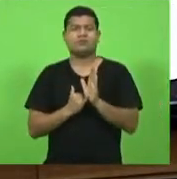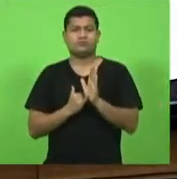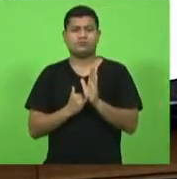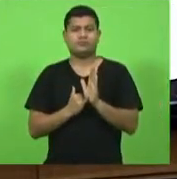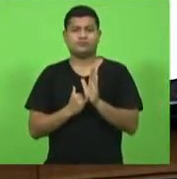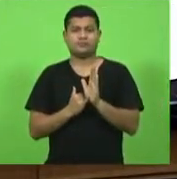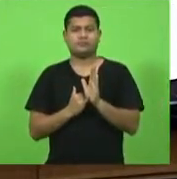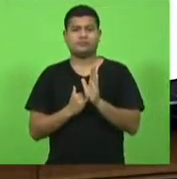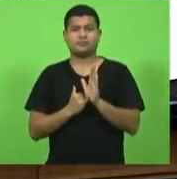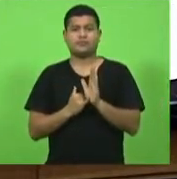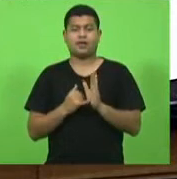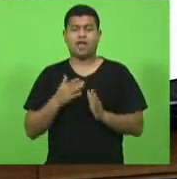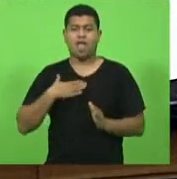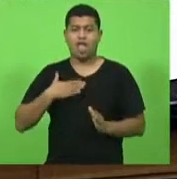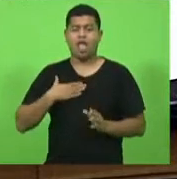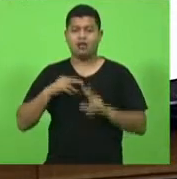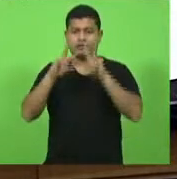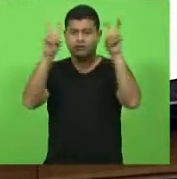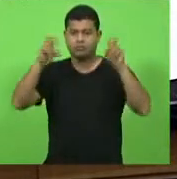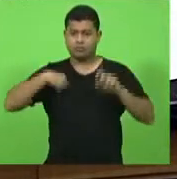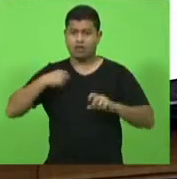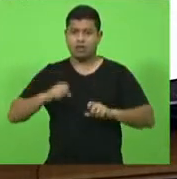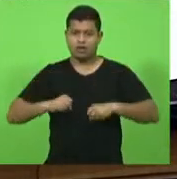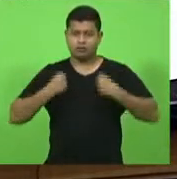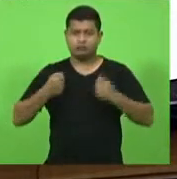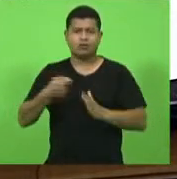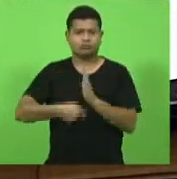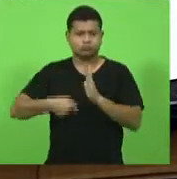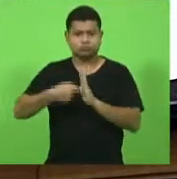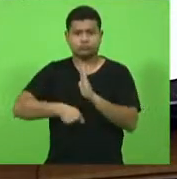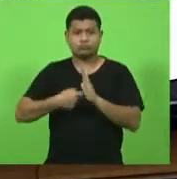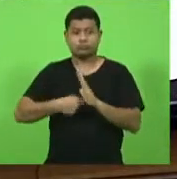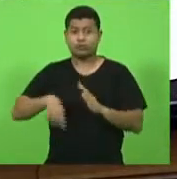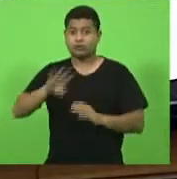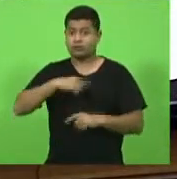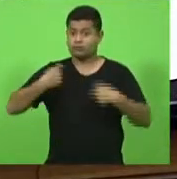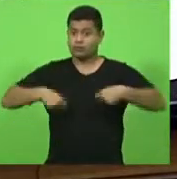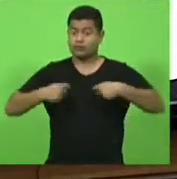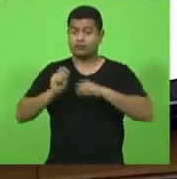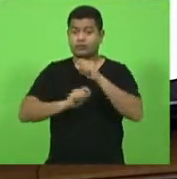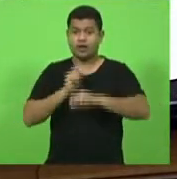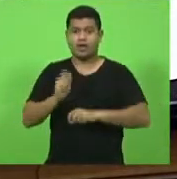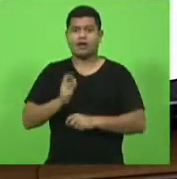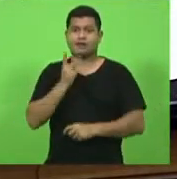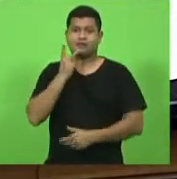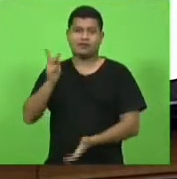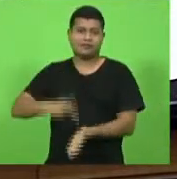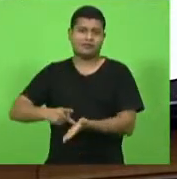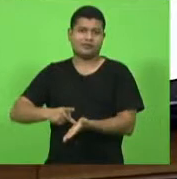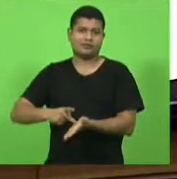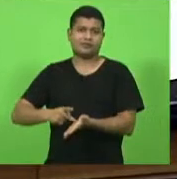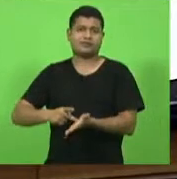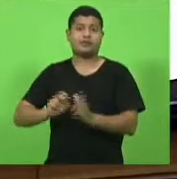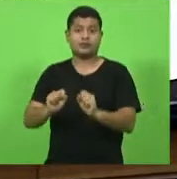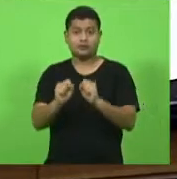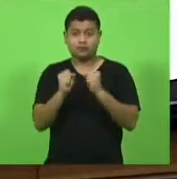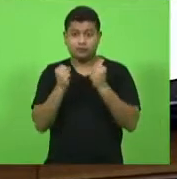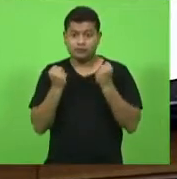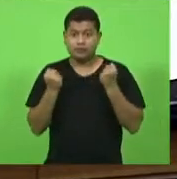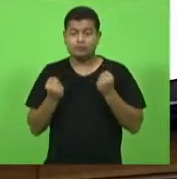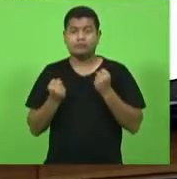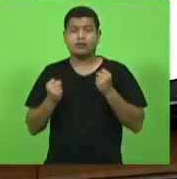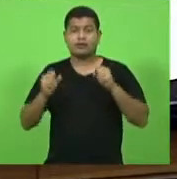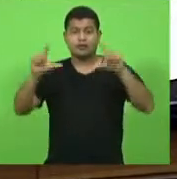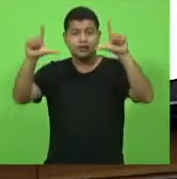mas nós temos que fazer isso com realidade defendendo e falando a verdade defendendo então a redução